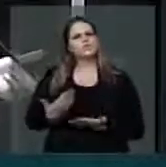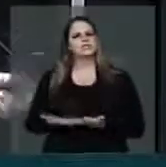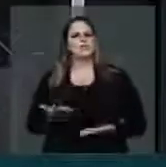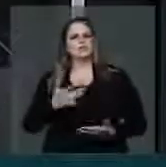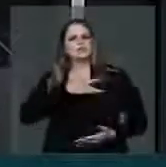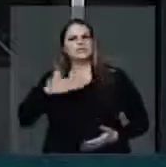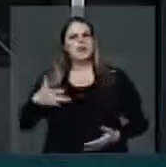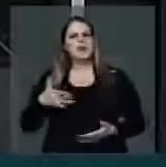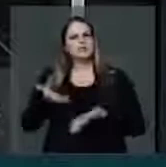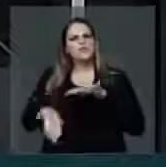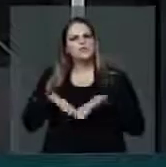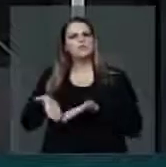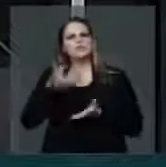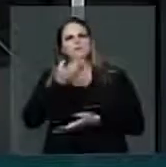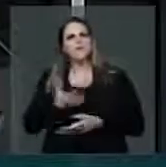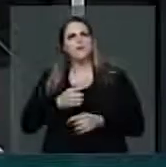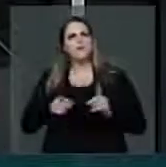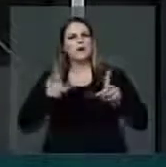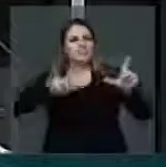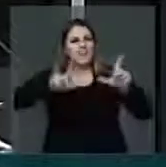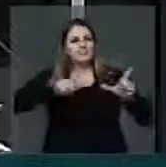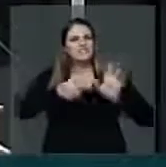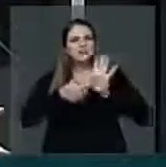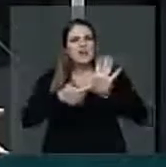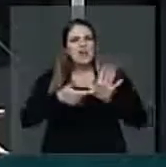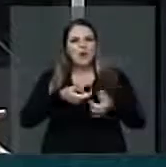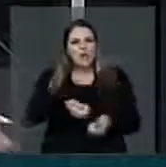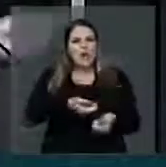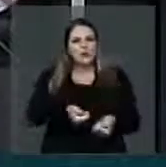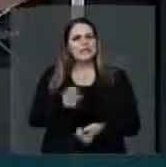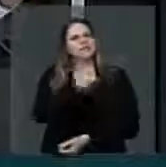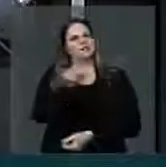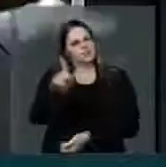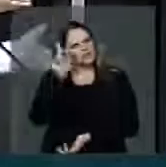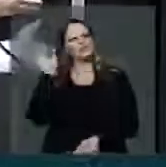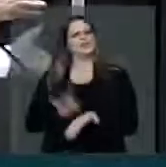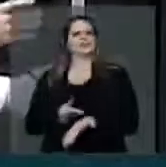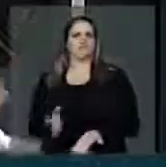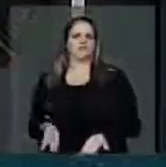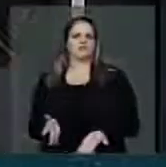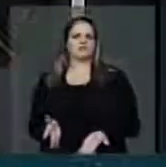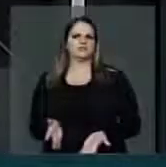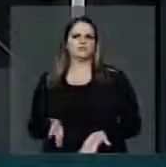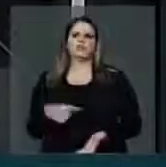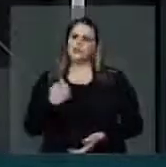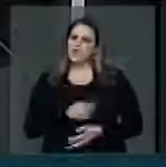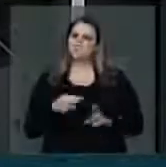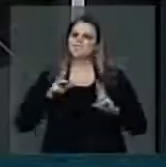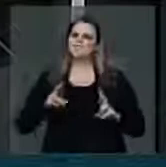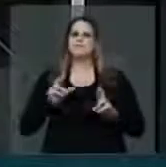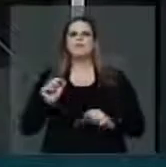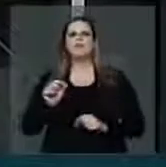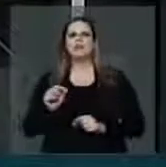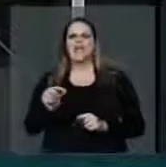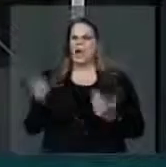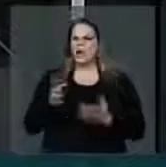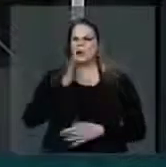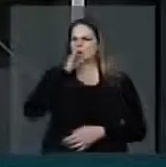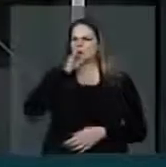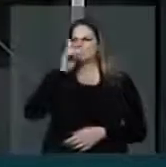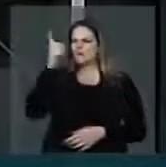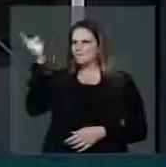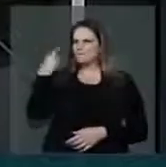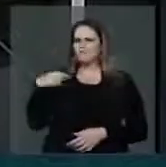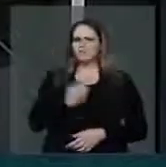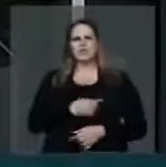Mas não é da televisão, não. É na prática. E é isso que nós esperamos. Não é jogar aqui para o Congresso um plebiscito maluco que não dá